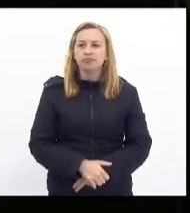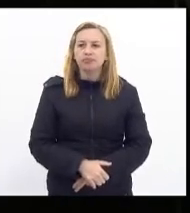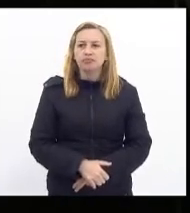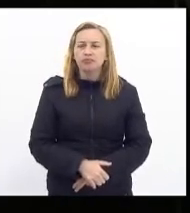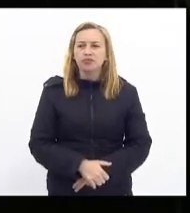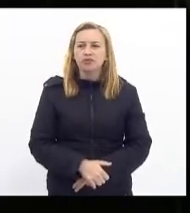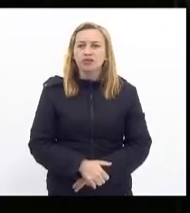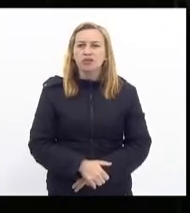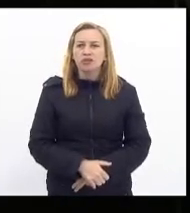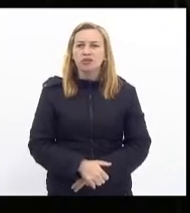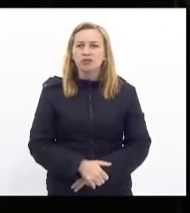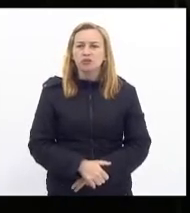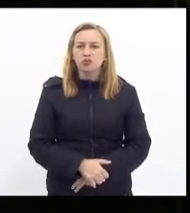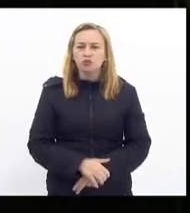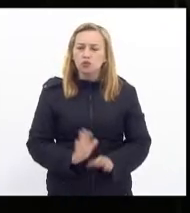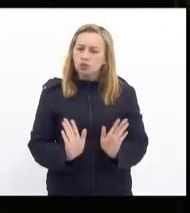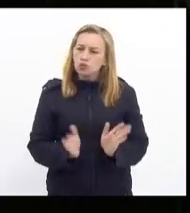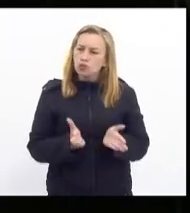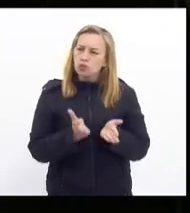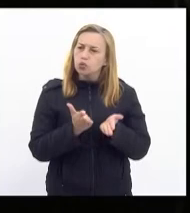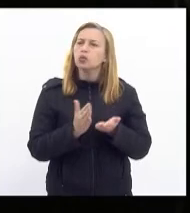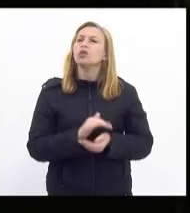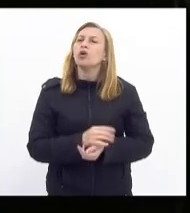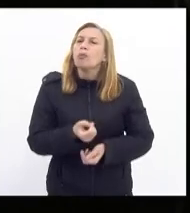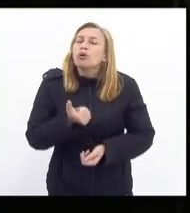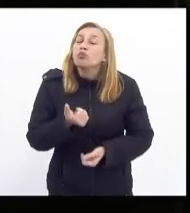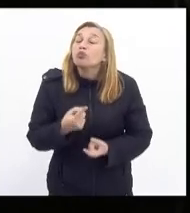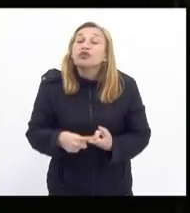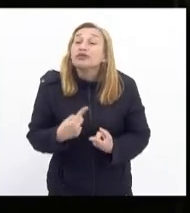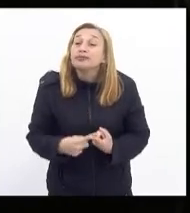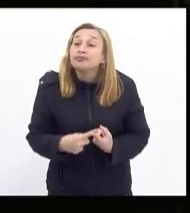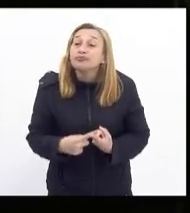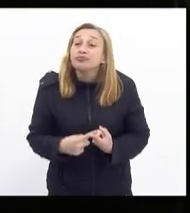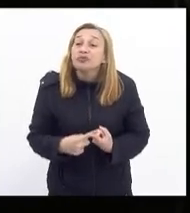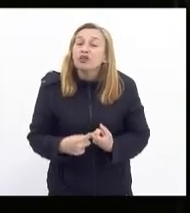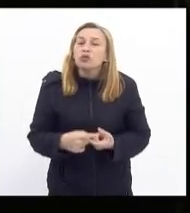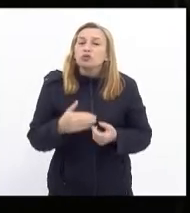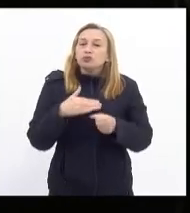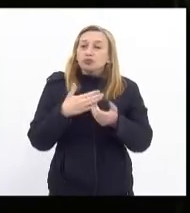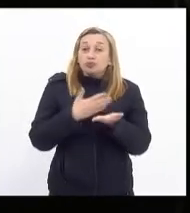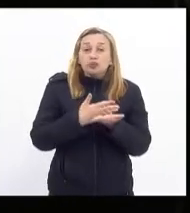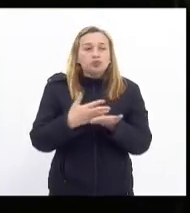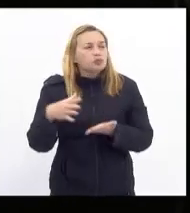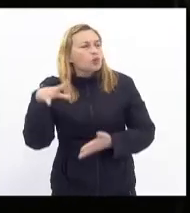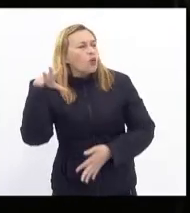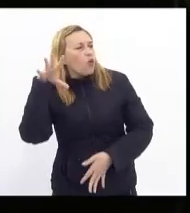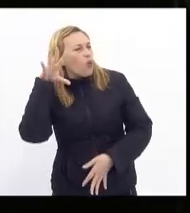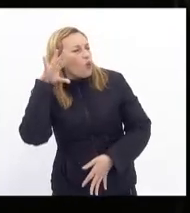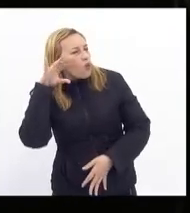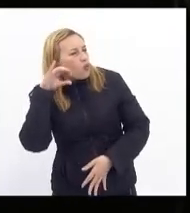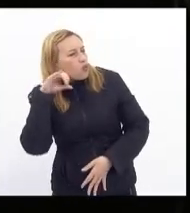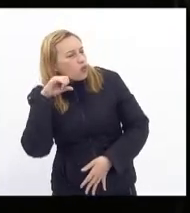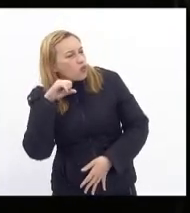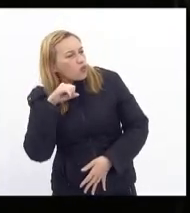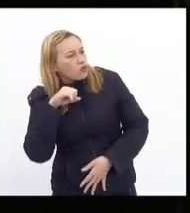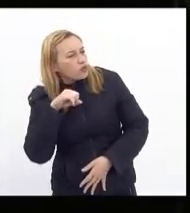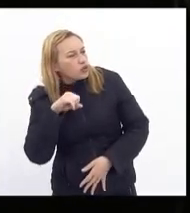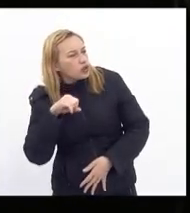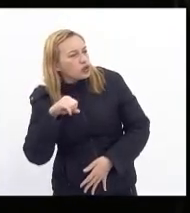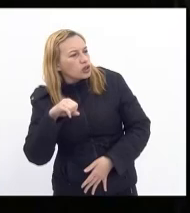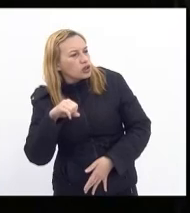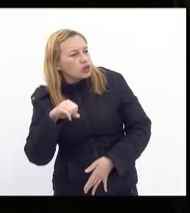motiva um pouco porque a gente começa a ouvir o lado do